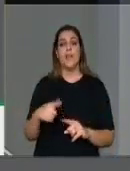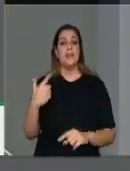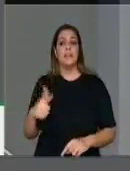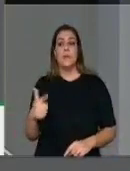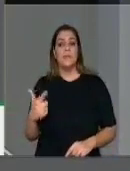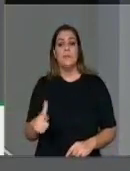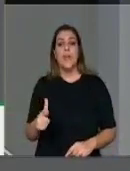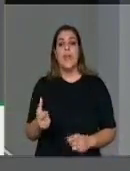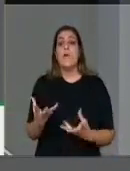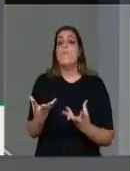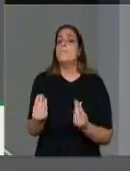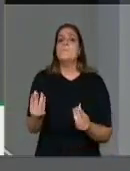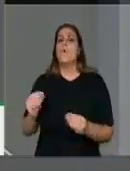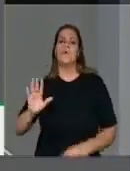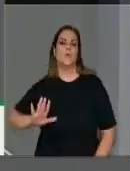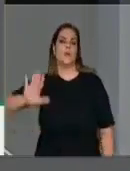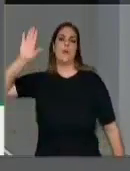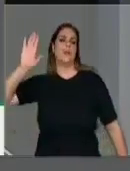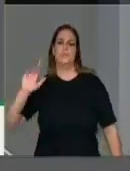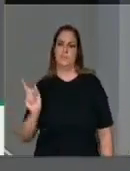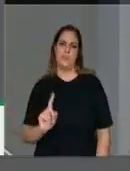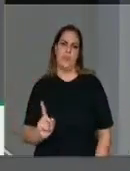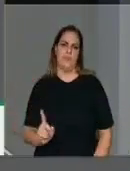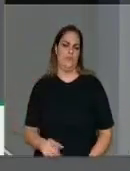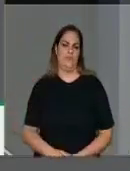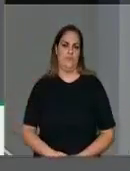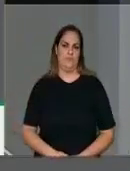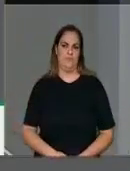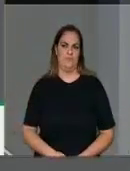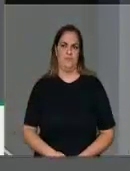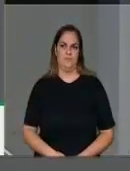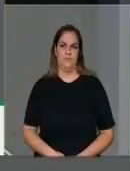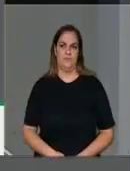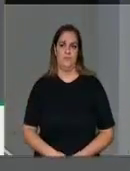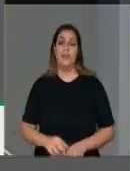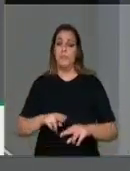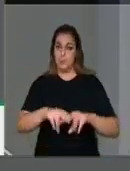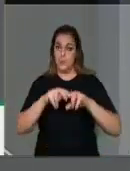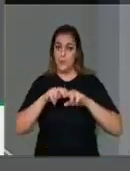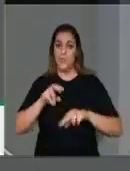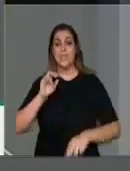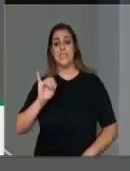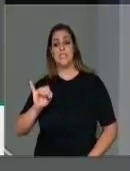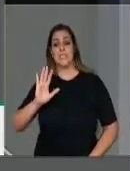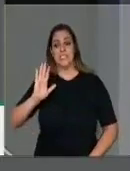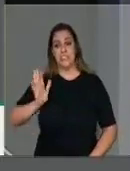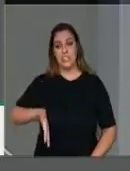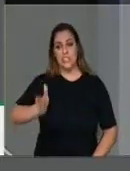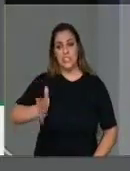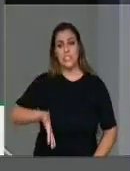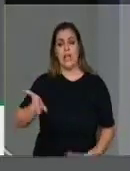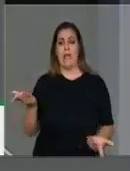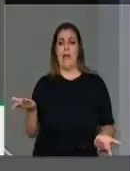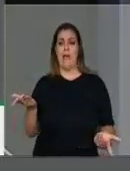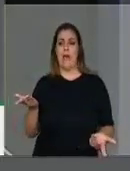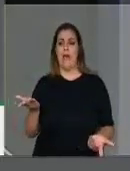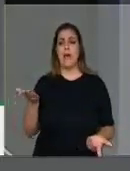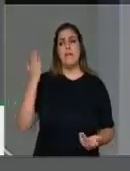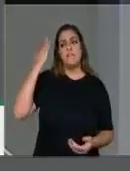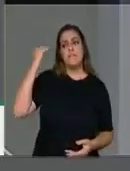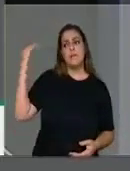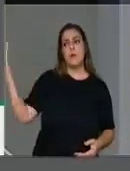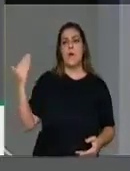E aqueles que são parlamentares ligados às cúpulas partidárias dos maiores partidos